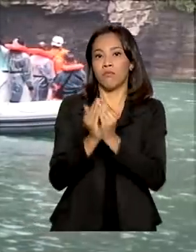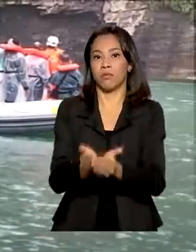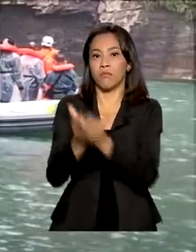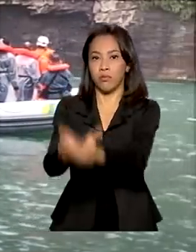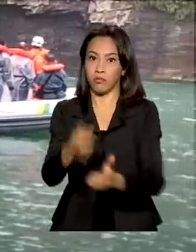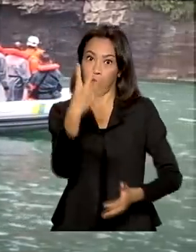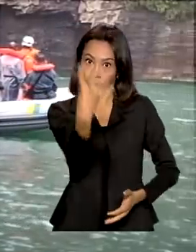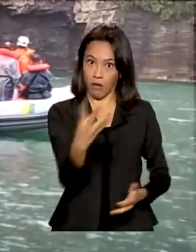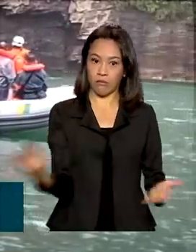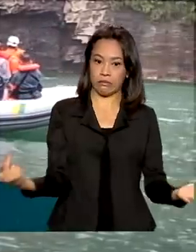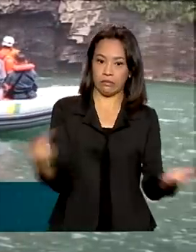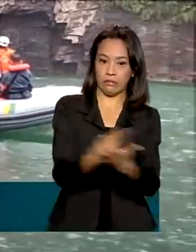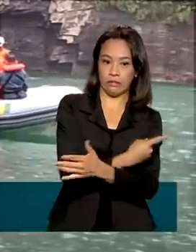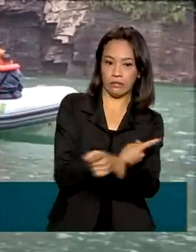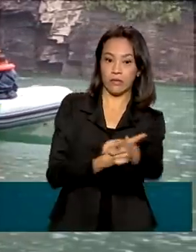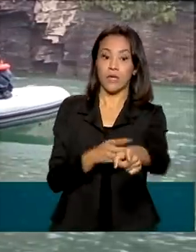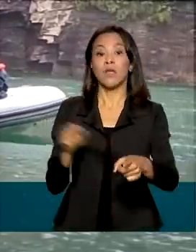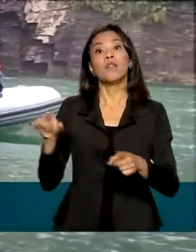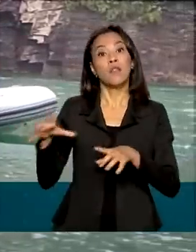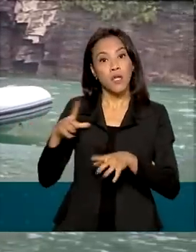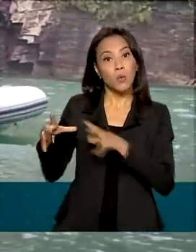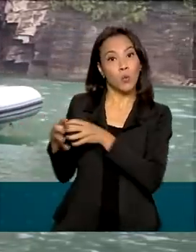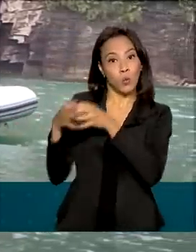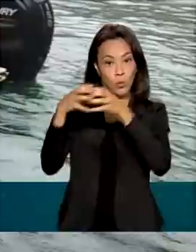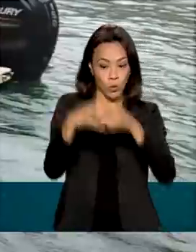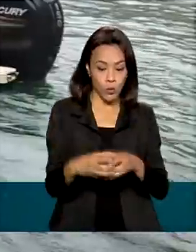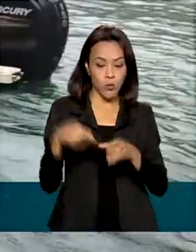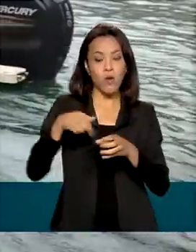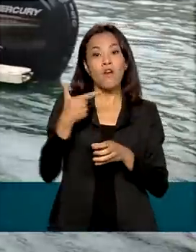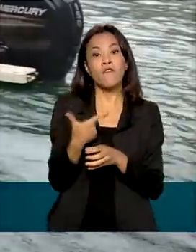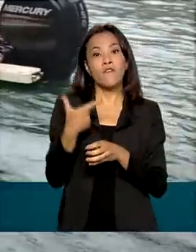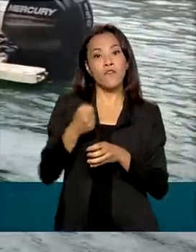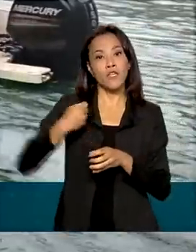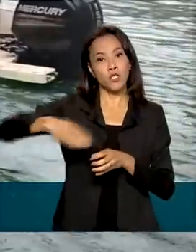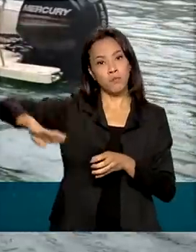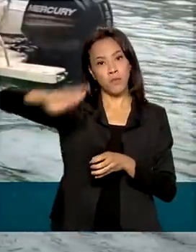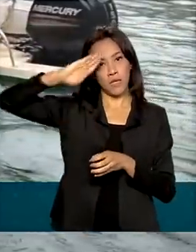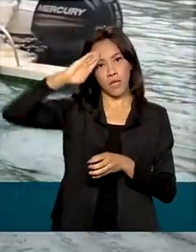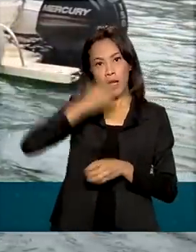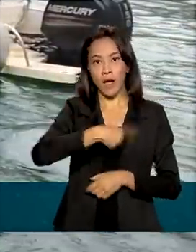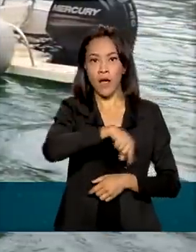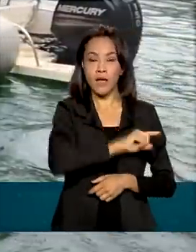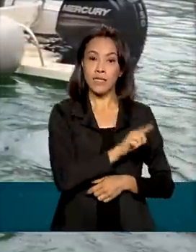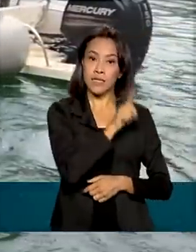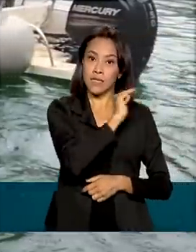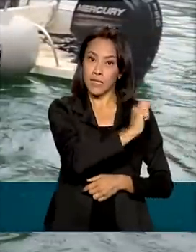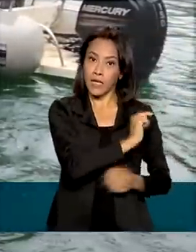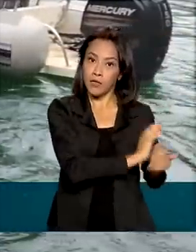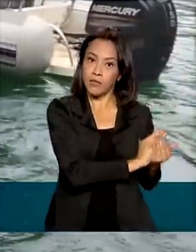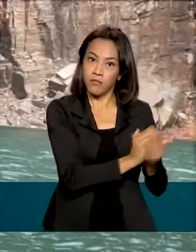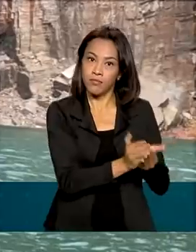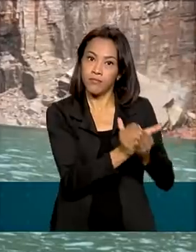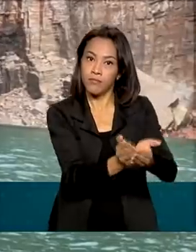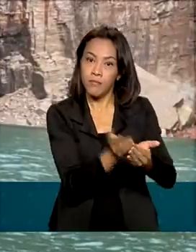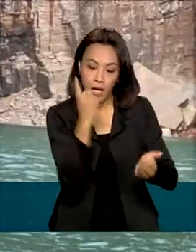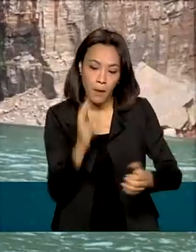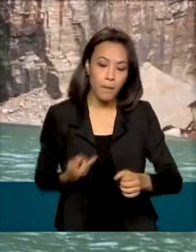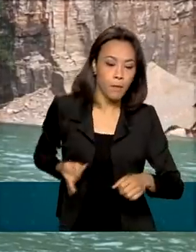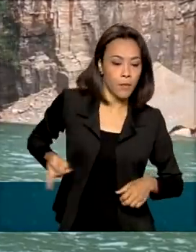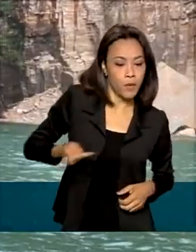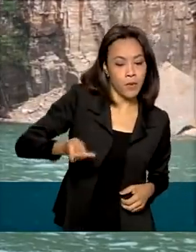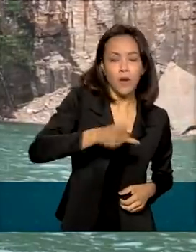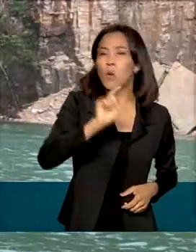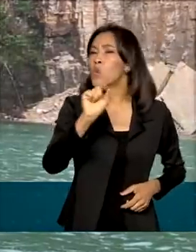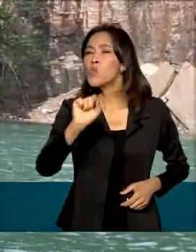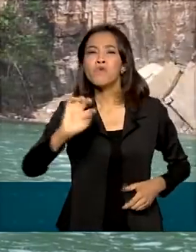apoia as operações de busca com uma equipe de 20 militares e sete embarcações e vai instaurar um inquérito para